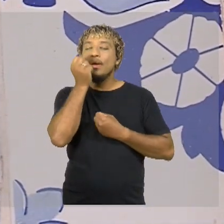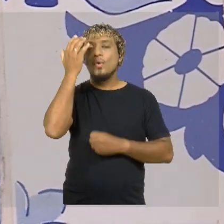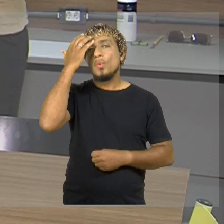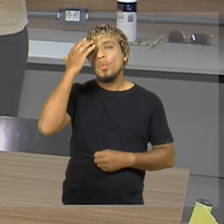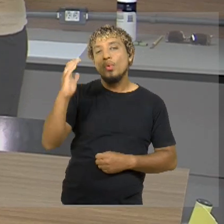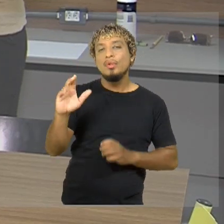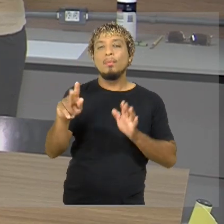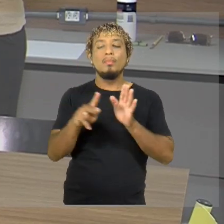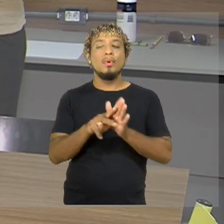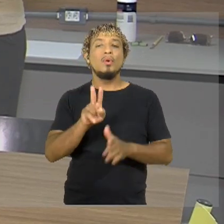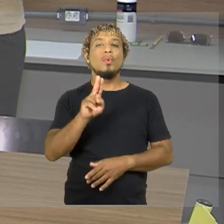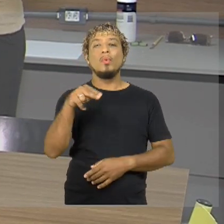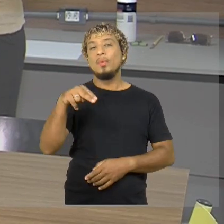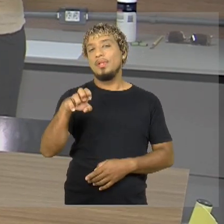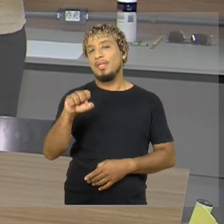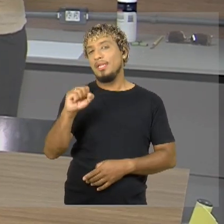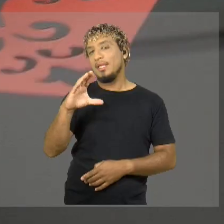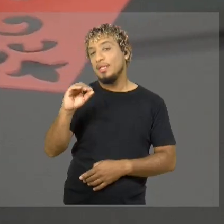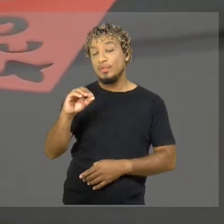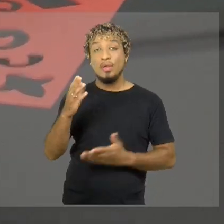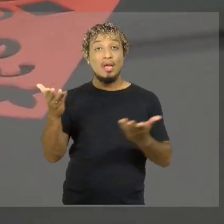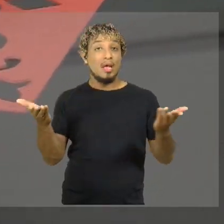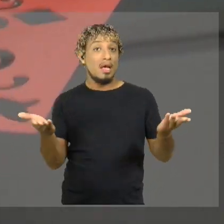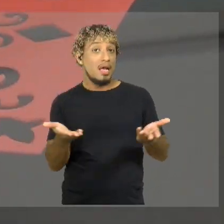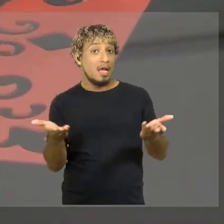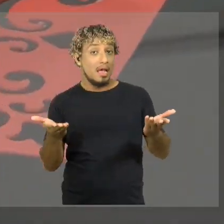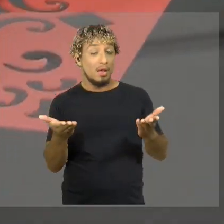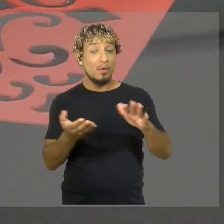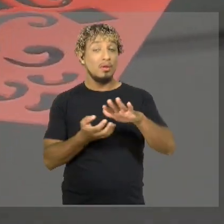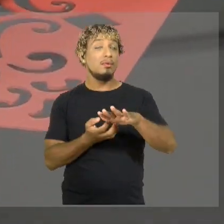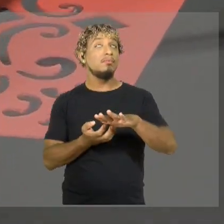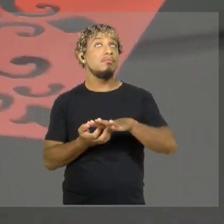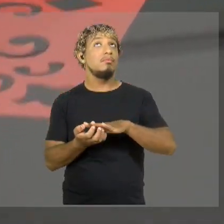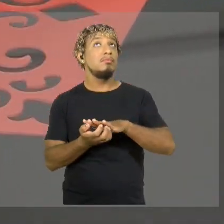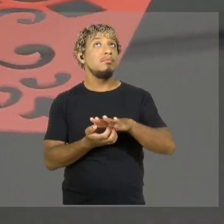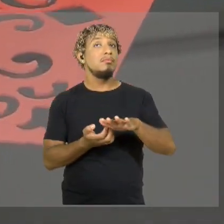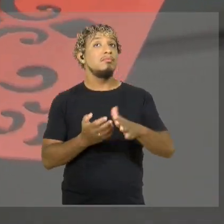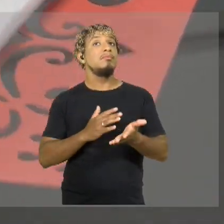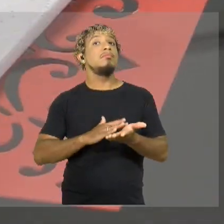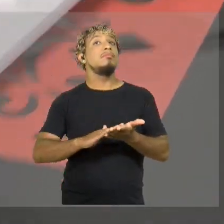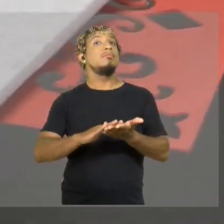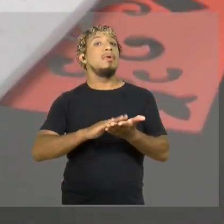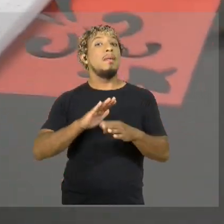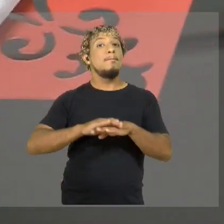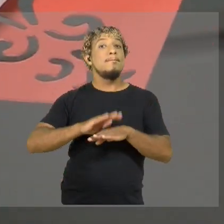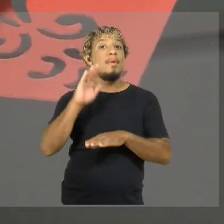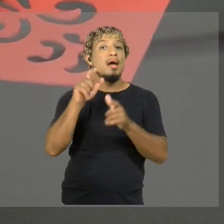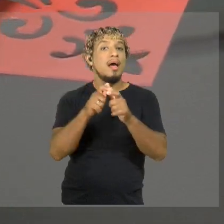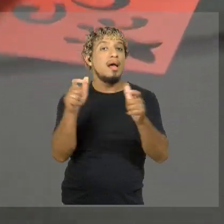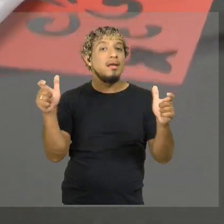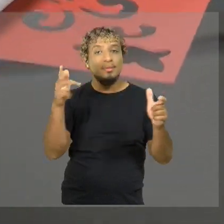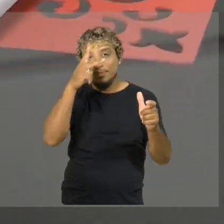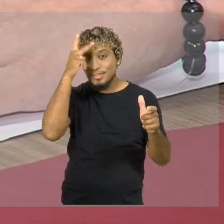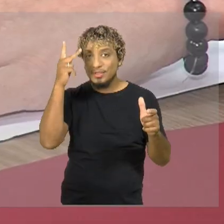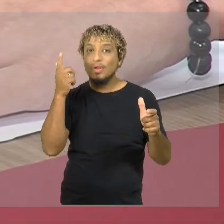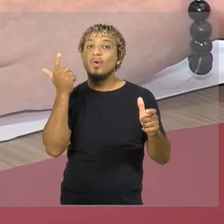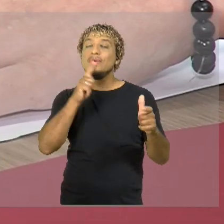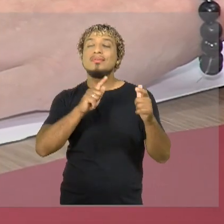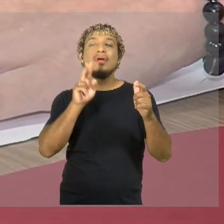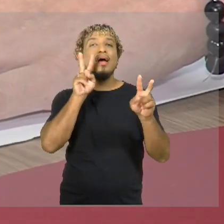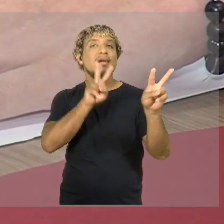Unesco. Com os azulejos táteis, mais pessoas vão ter a dimensão da importância dessa região da cidade.